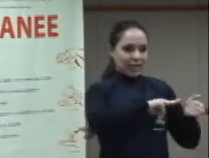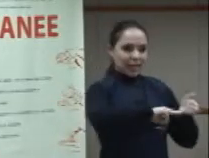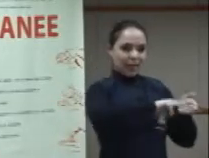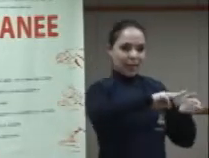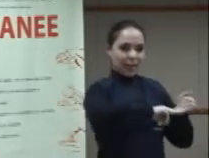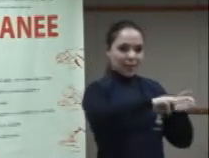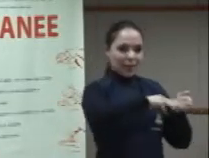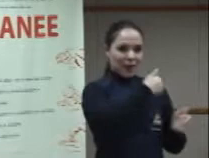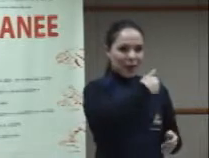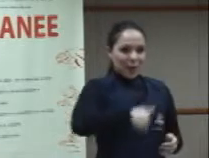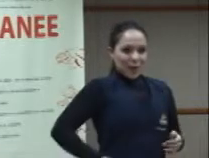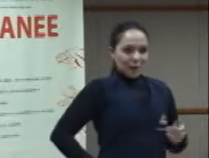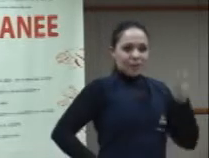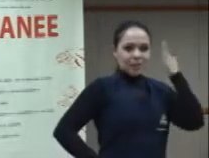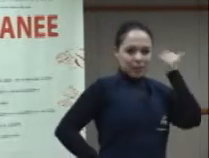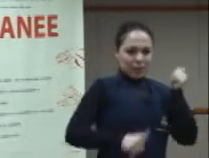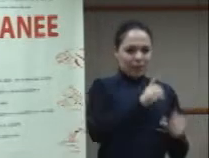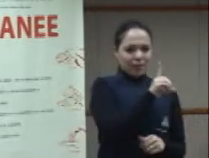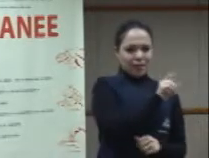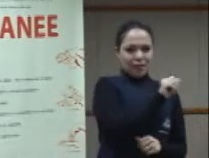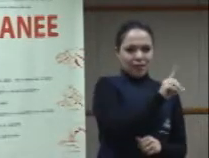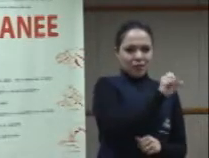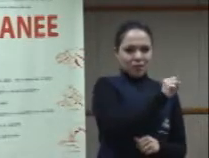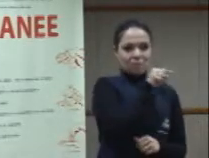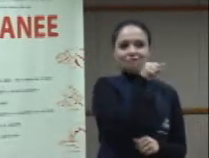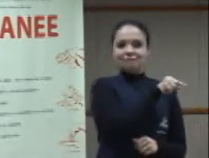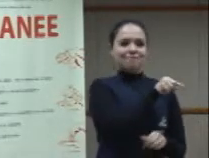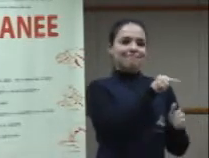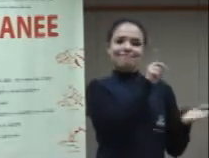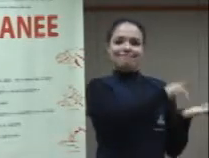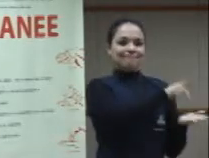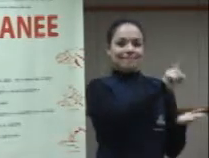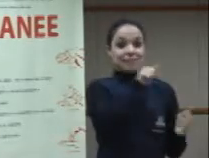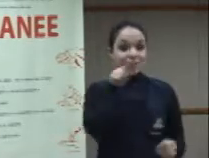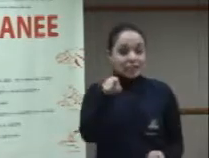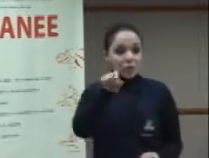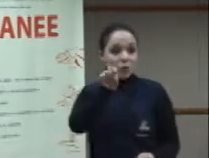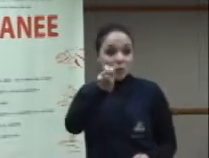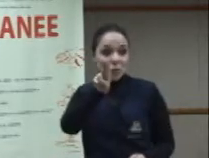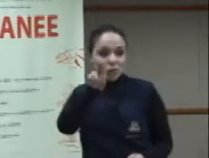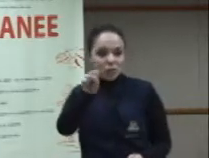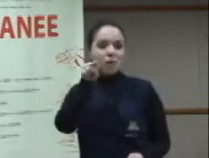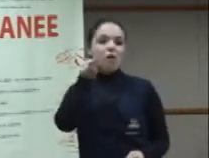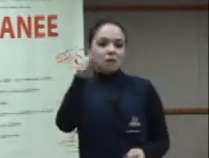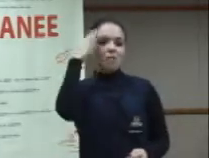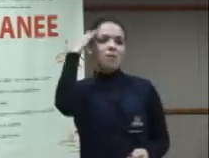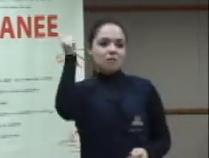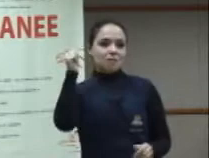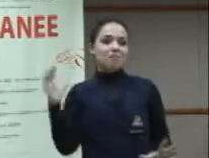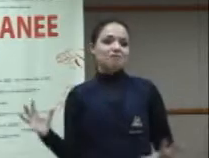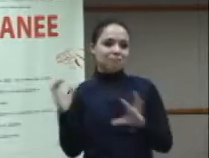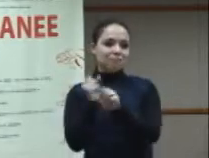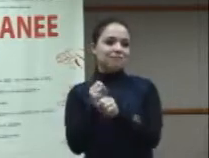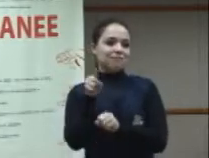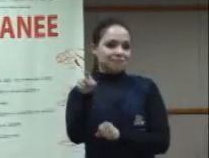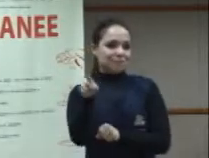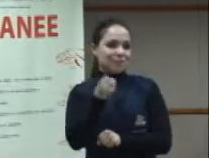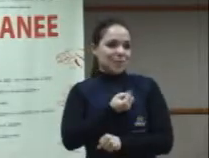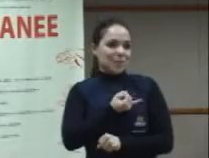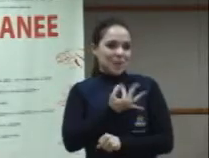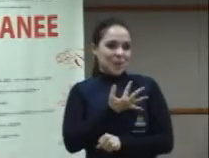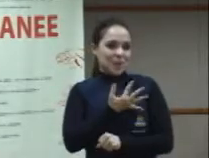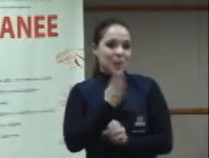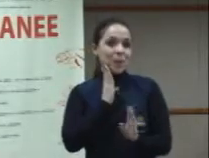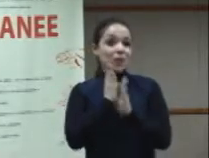das pessoas que trabalham com a saúde pública. É interessante, então, nós estabelecermos esse diálogo entre essas duas secretarias.